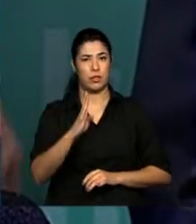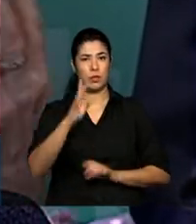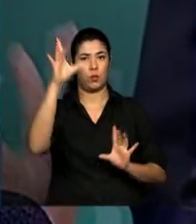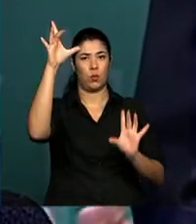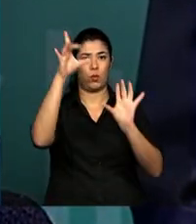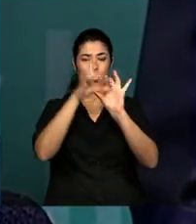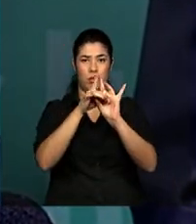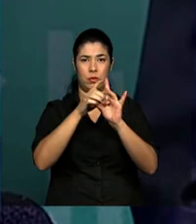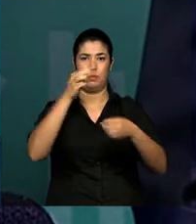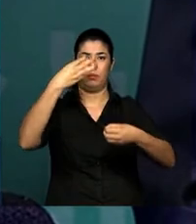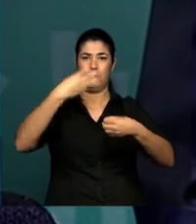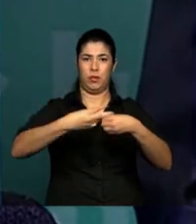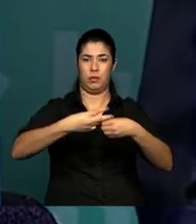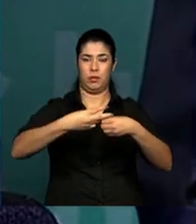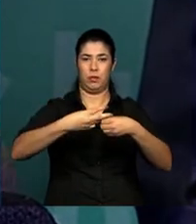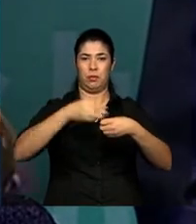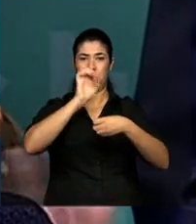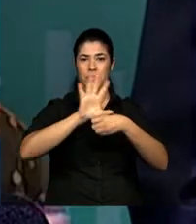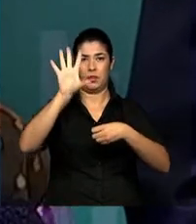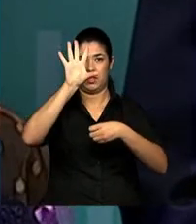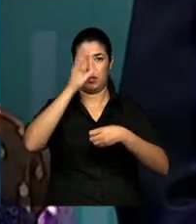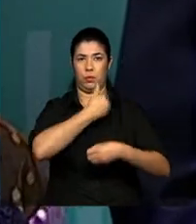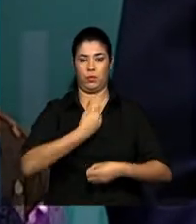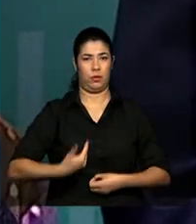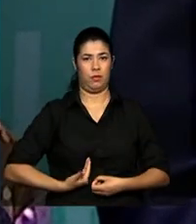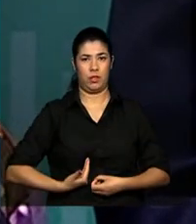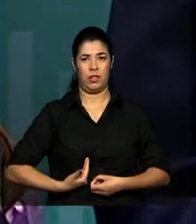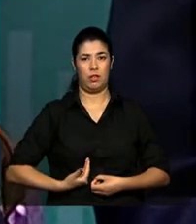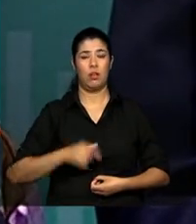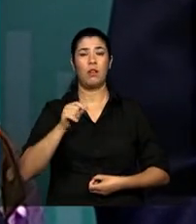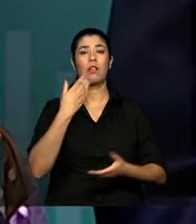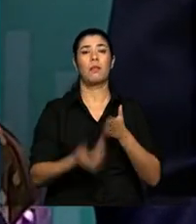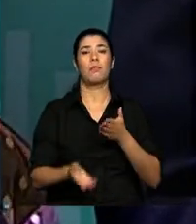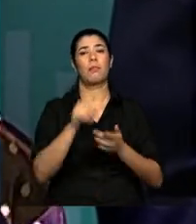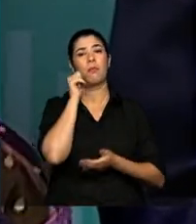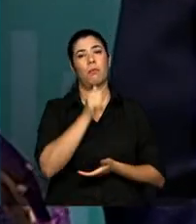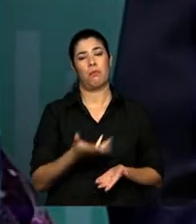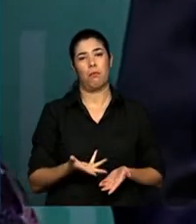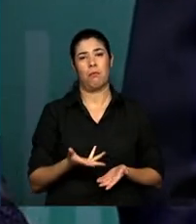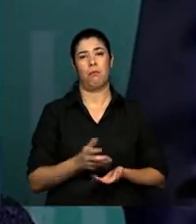Município e União, quem sai prejudicada são as mulheres.